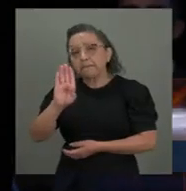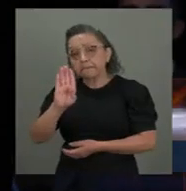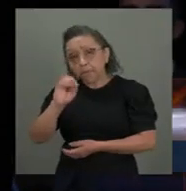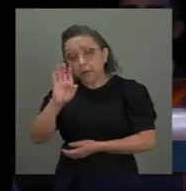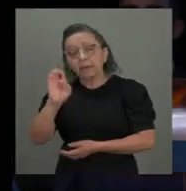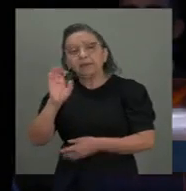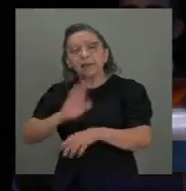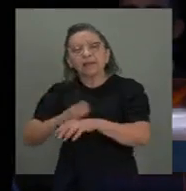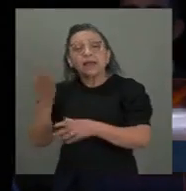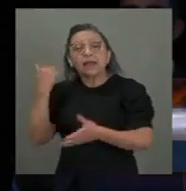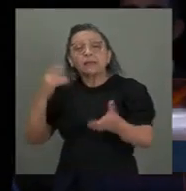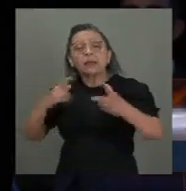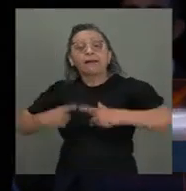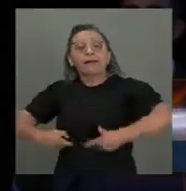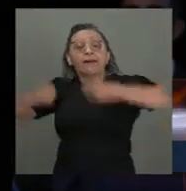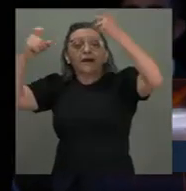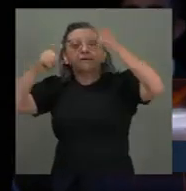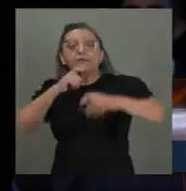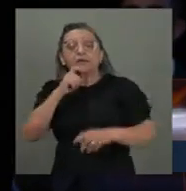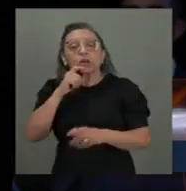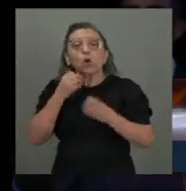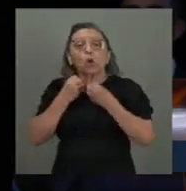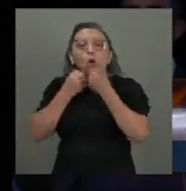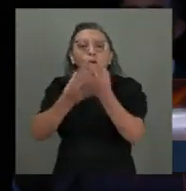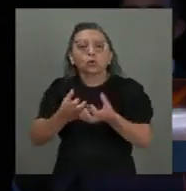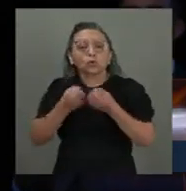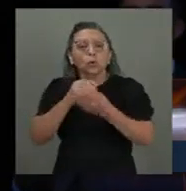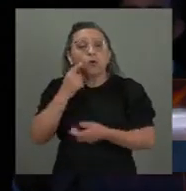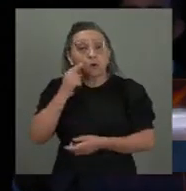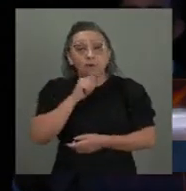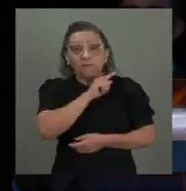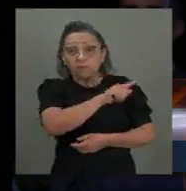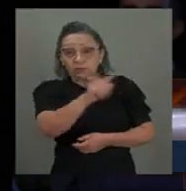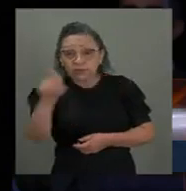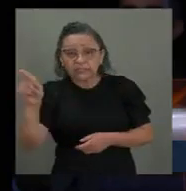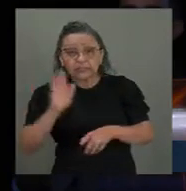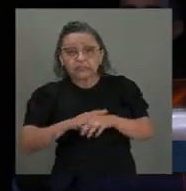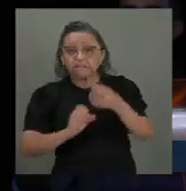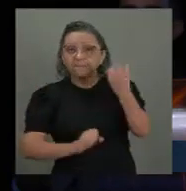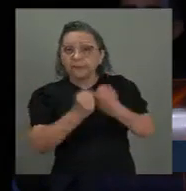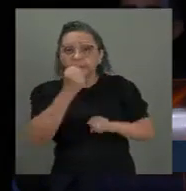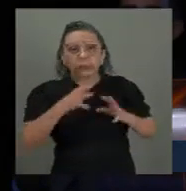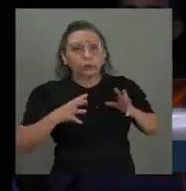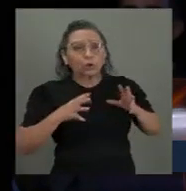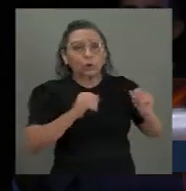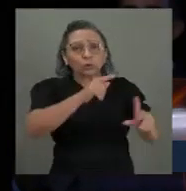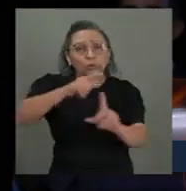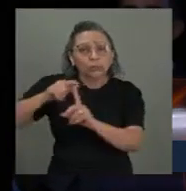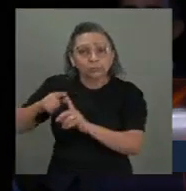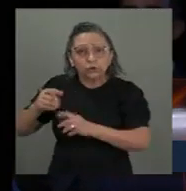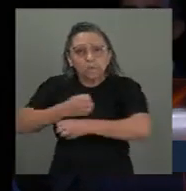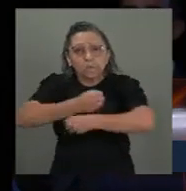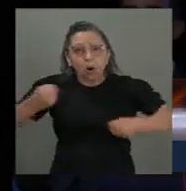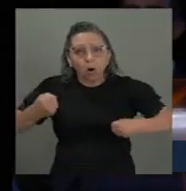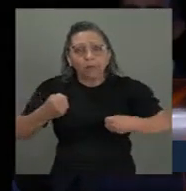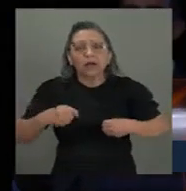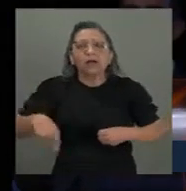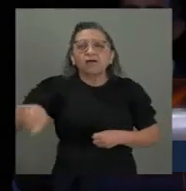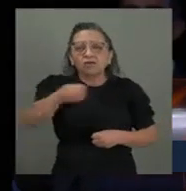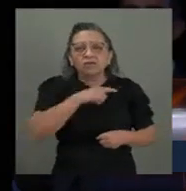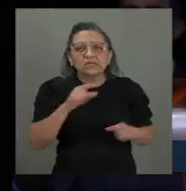Fria, ele cantou Vocês que fabricam todas as bombas, vocês que se